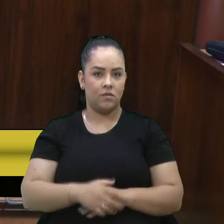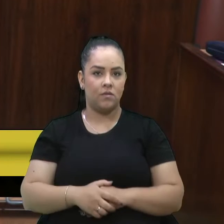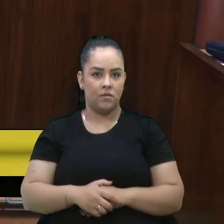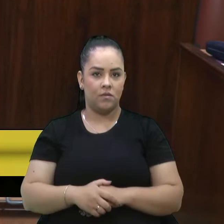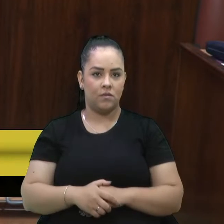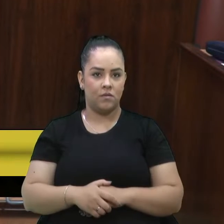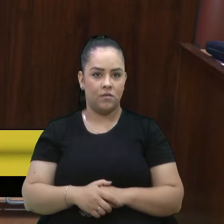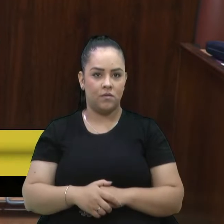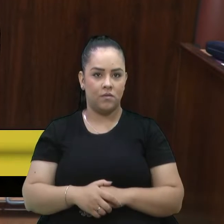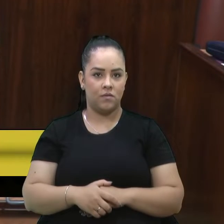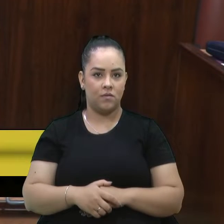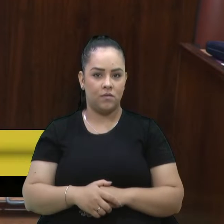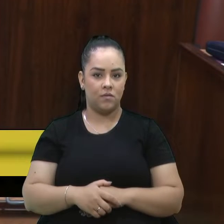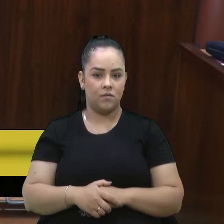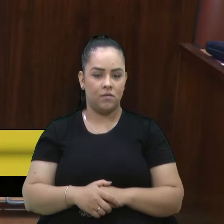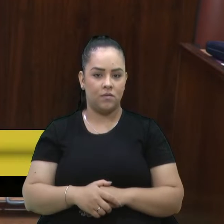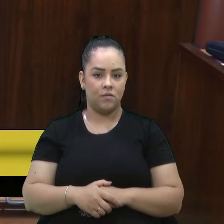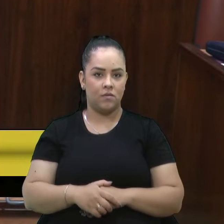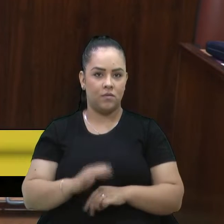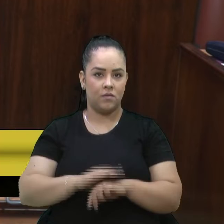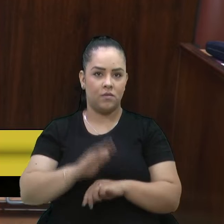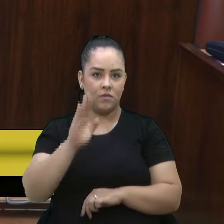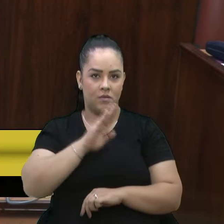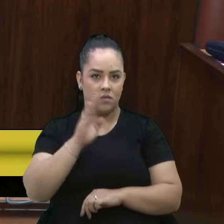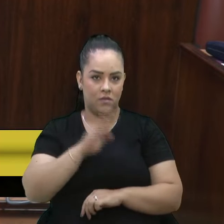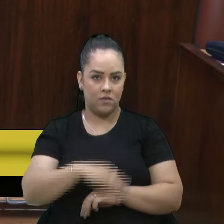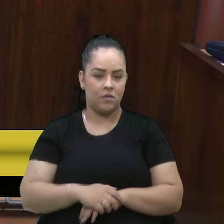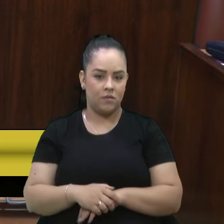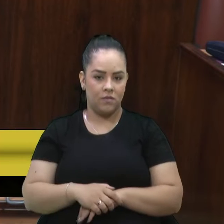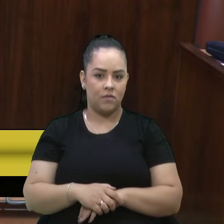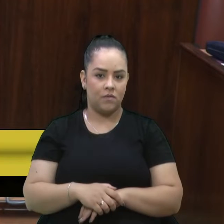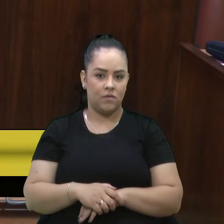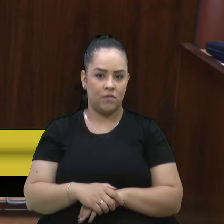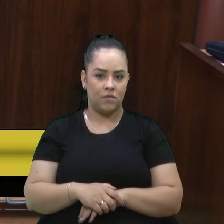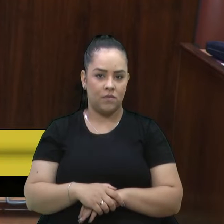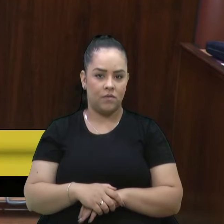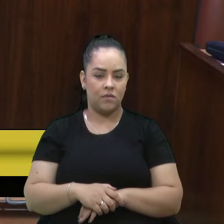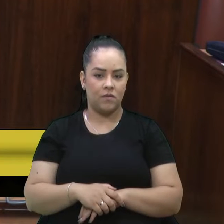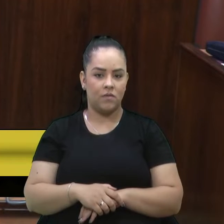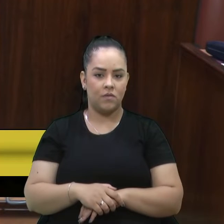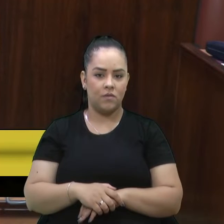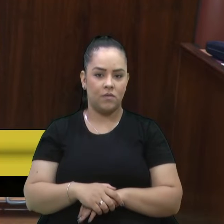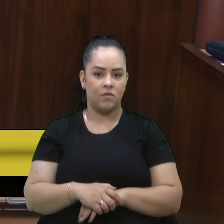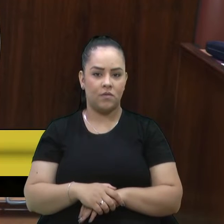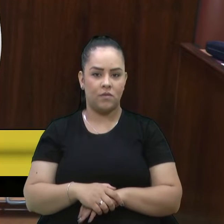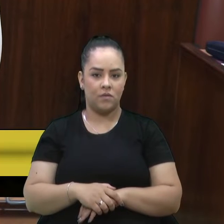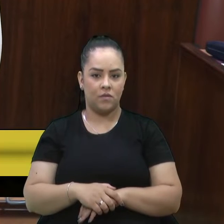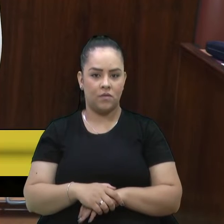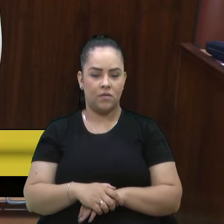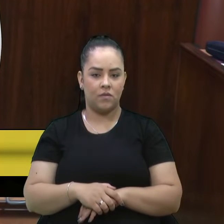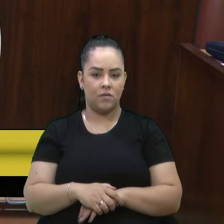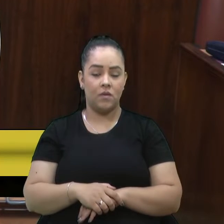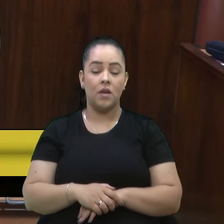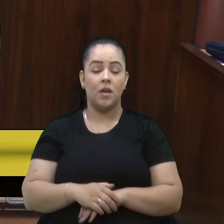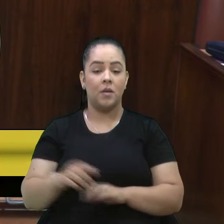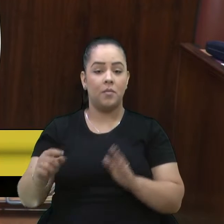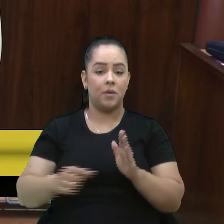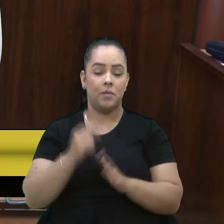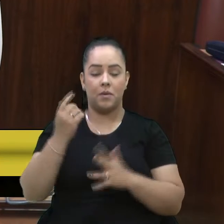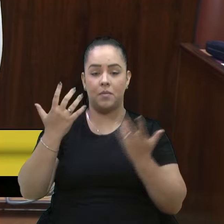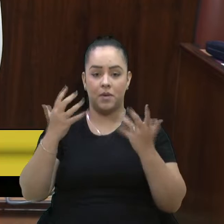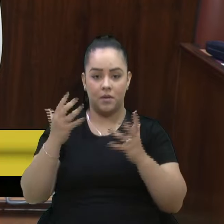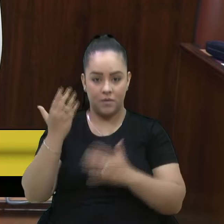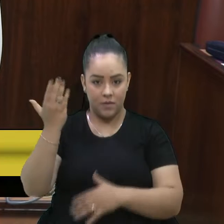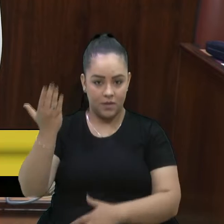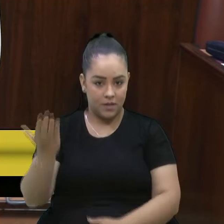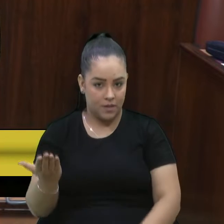para... Senão iria mais rápido. Mas você é sucinto. Pode usar o tempo quando necessário. parabenizar o senhor, acho